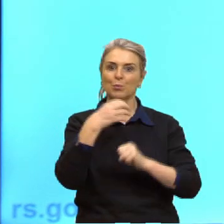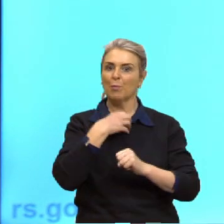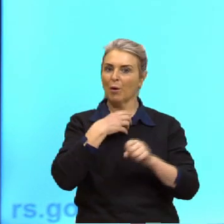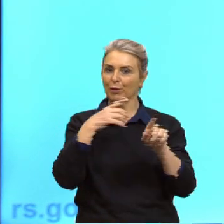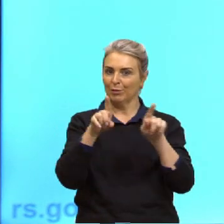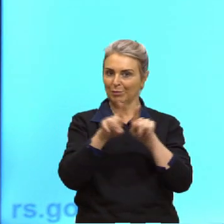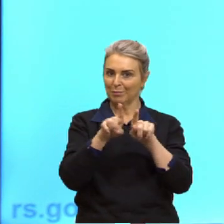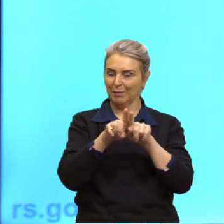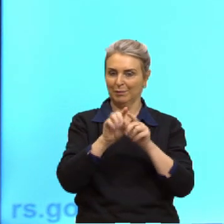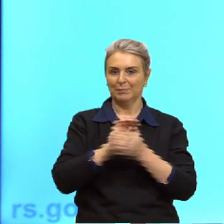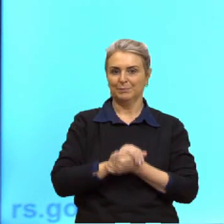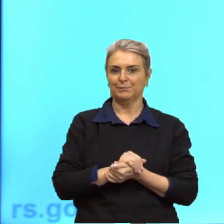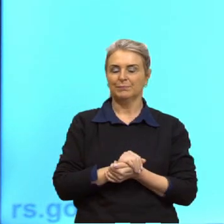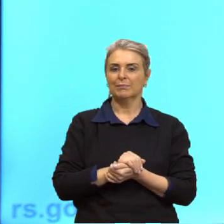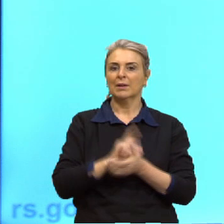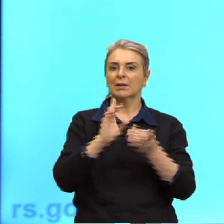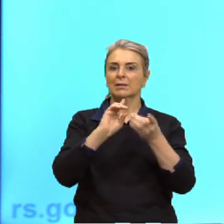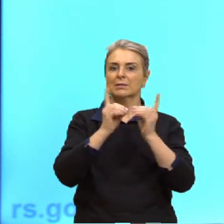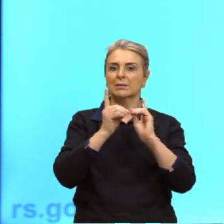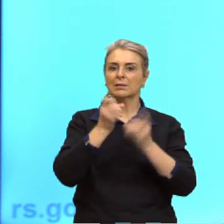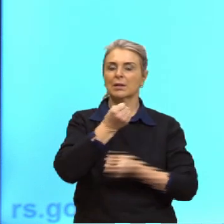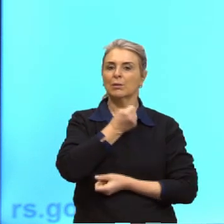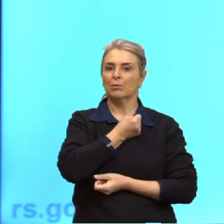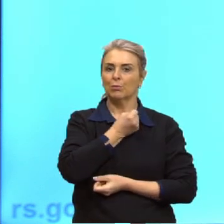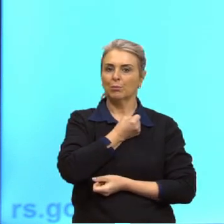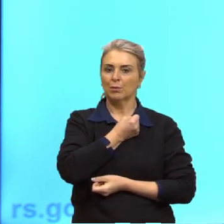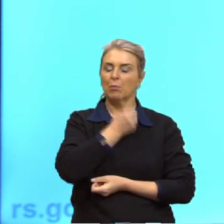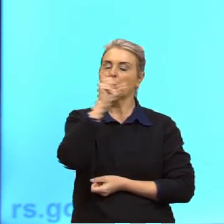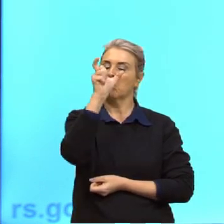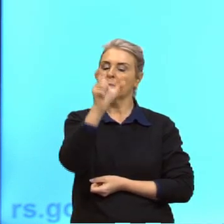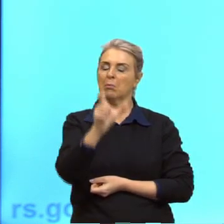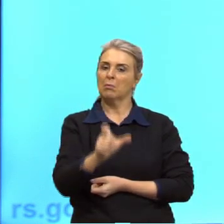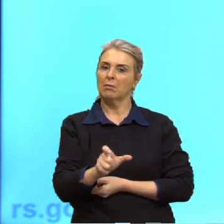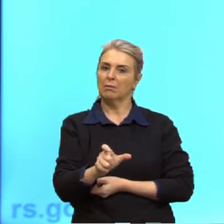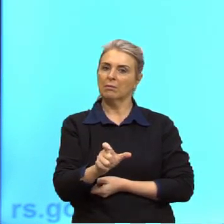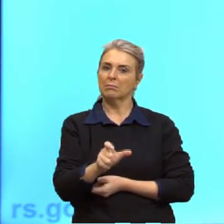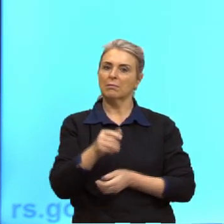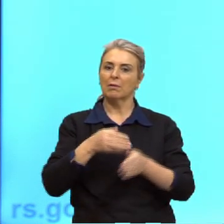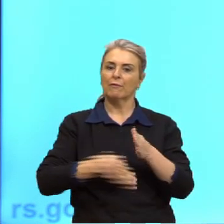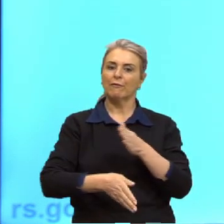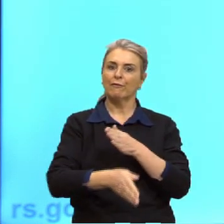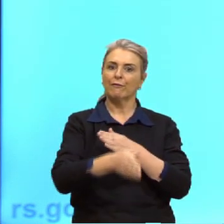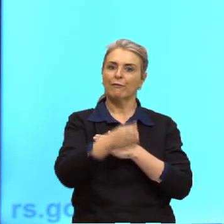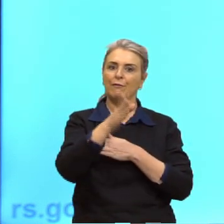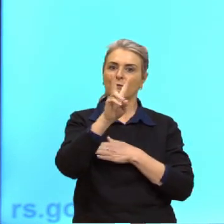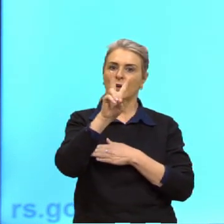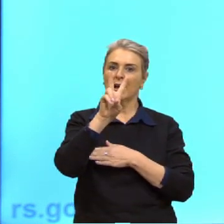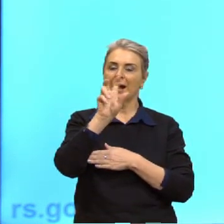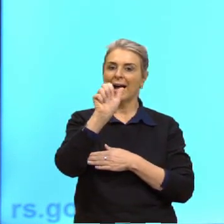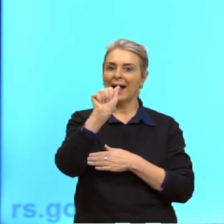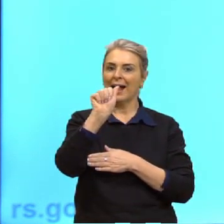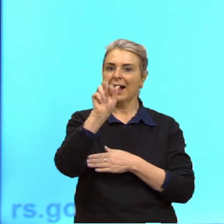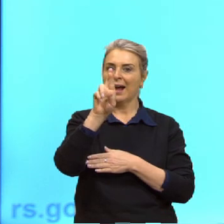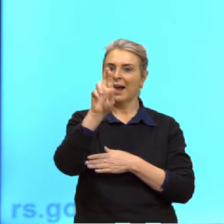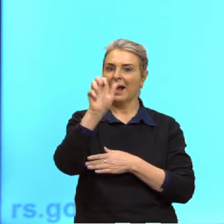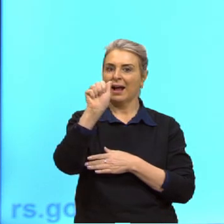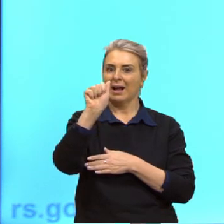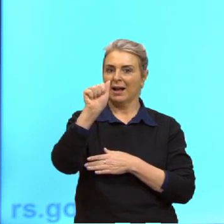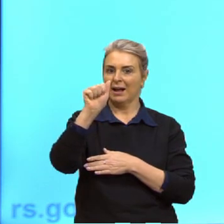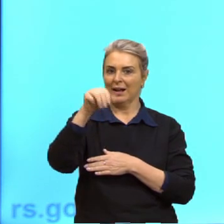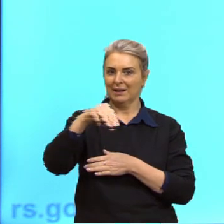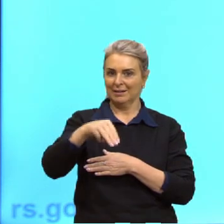A gente tem as desinências de número e pessoa, viajaram. Esse AM aqui